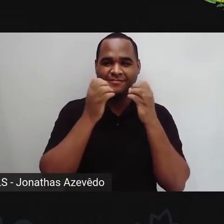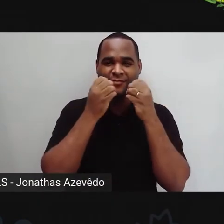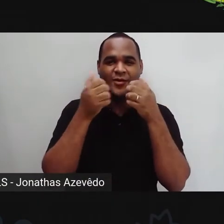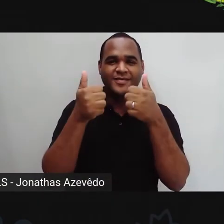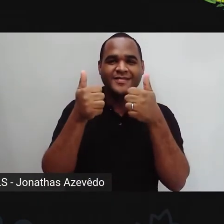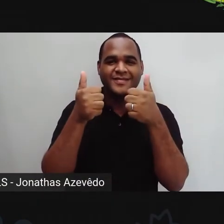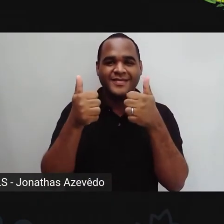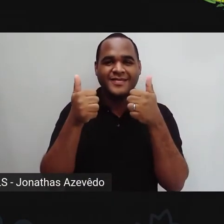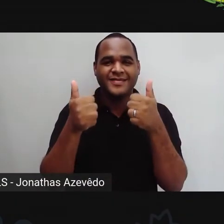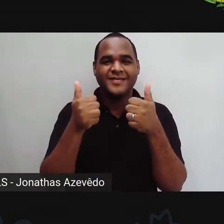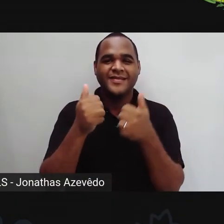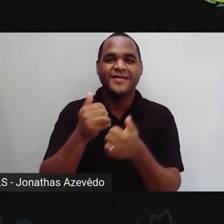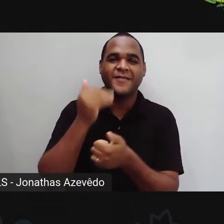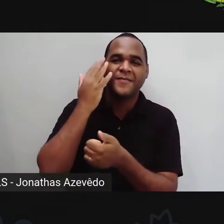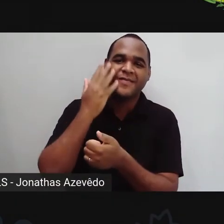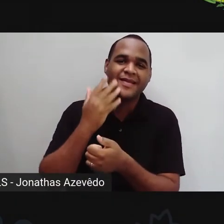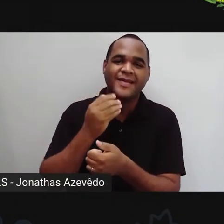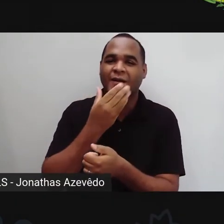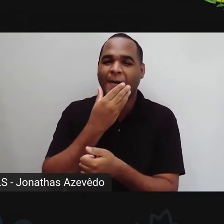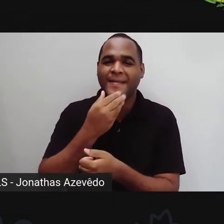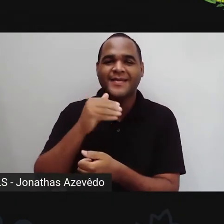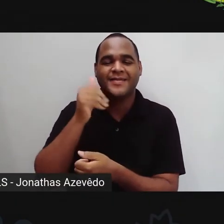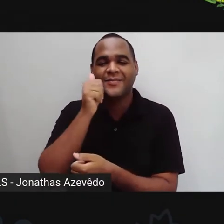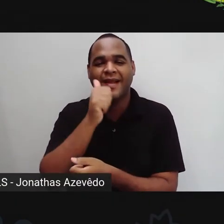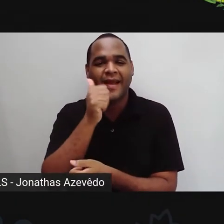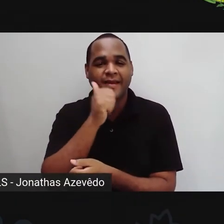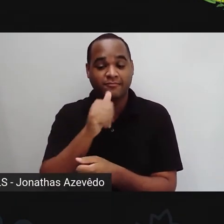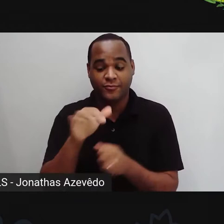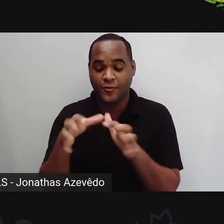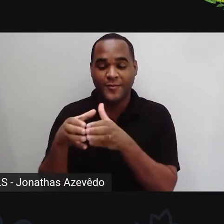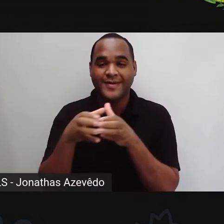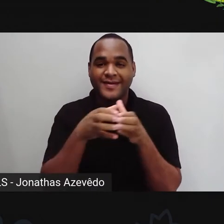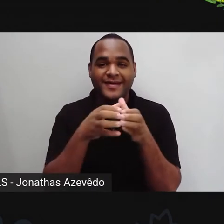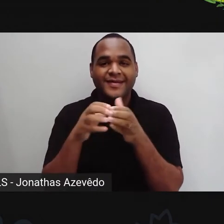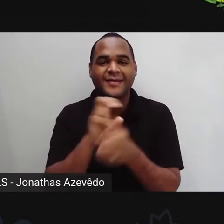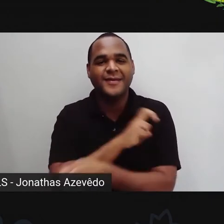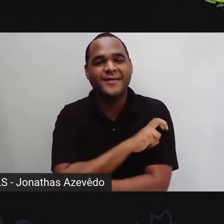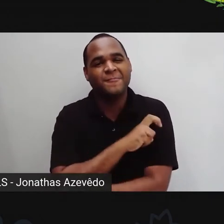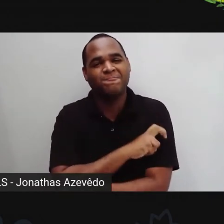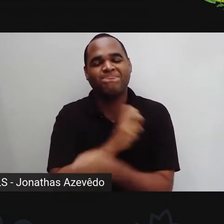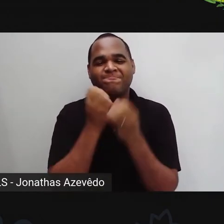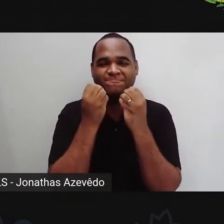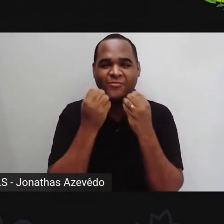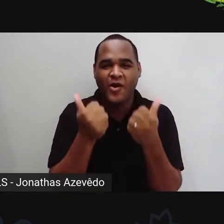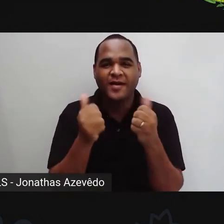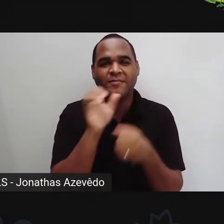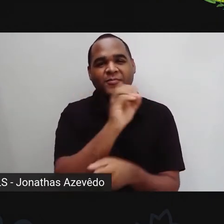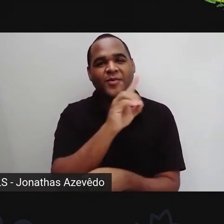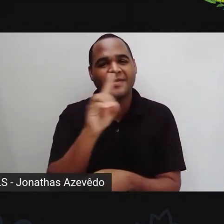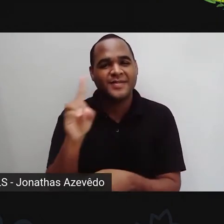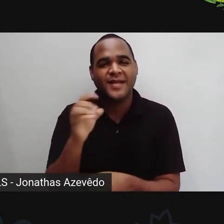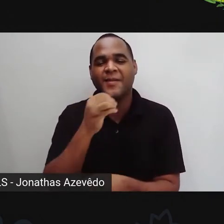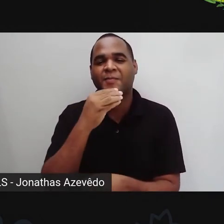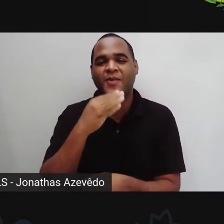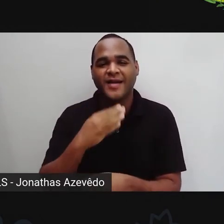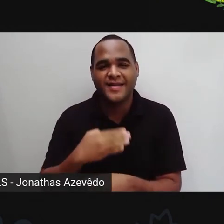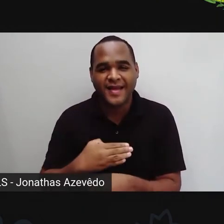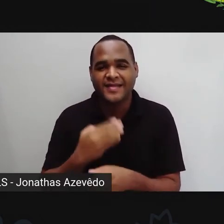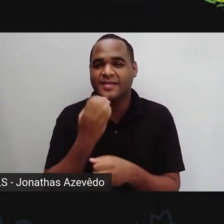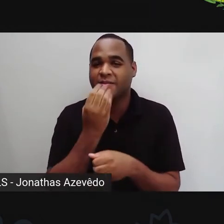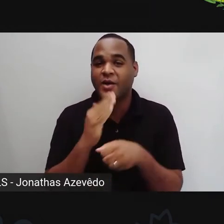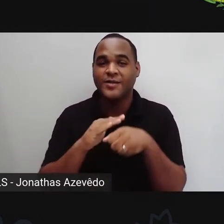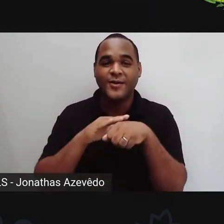Olá, meninos e meninas das turmas do quinto ano, olhem só, bom dia, boa tarde,